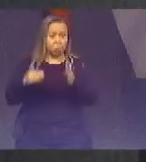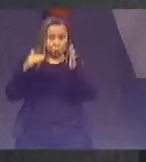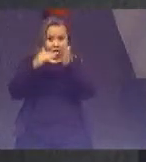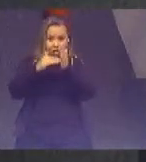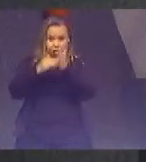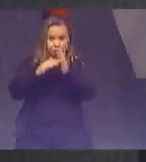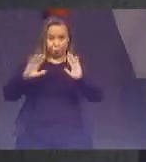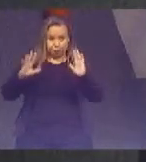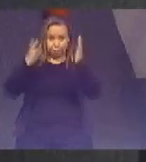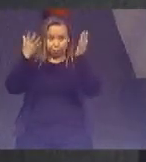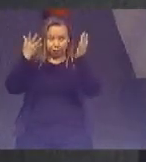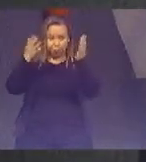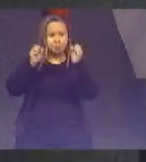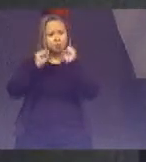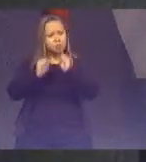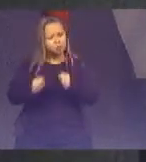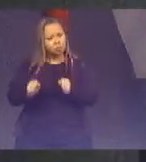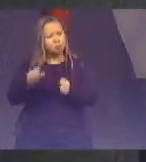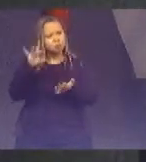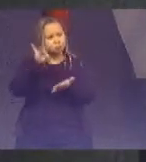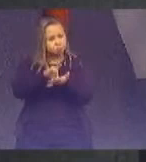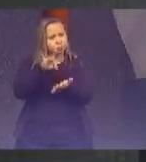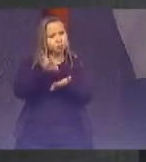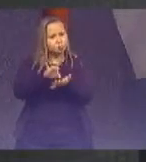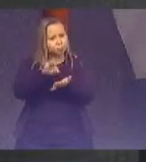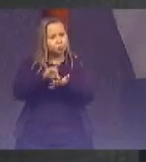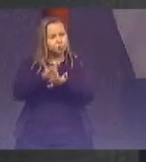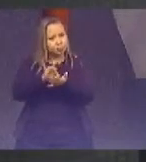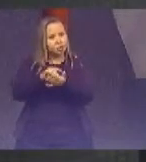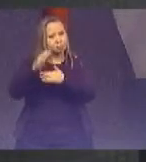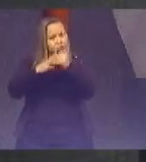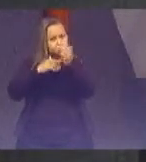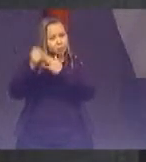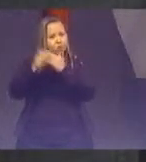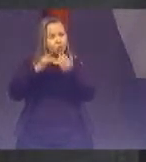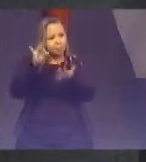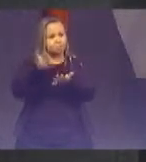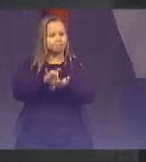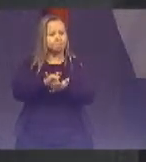do evento possamos realmente seguir nesses bons propósitos muito obrigado